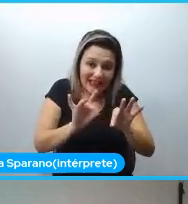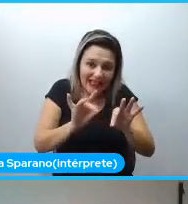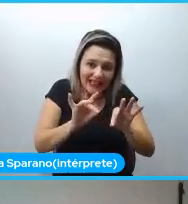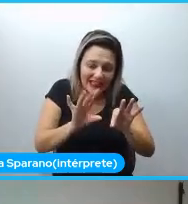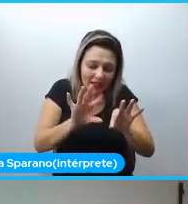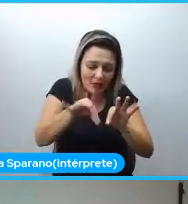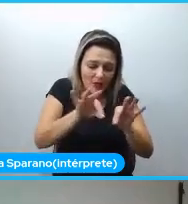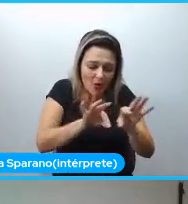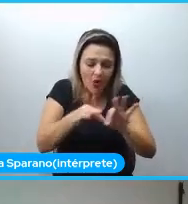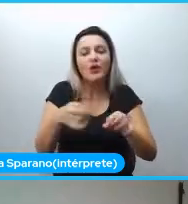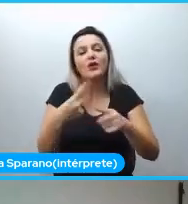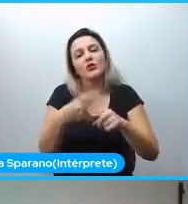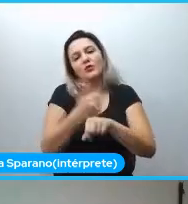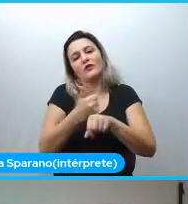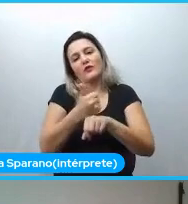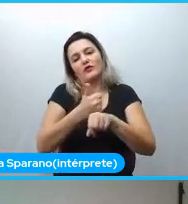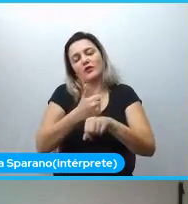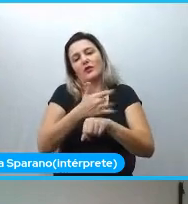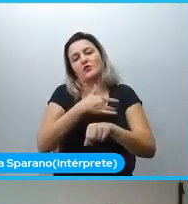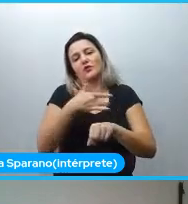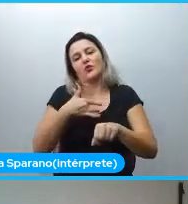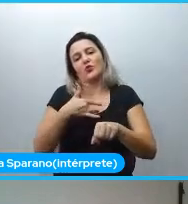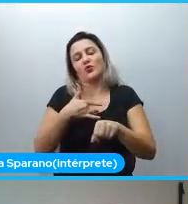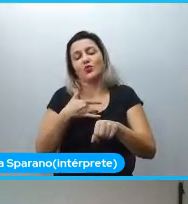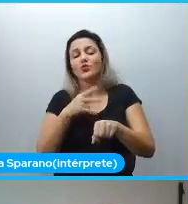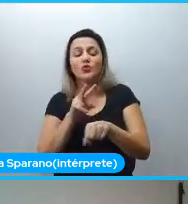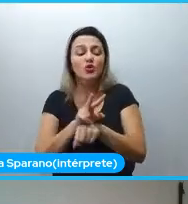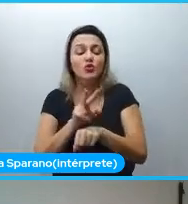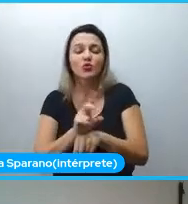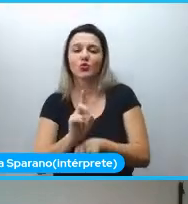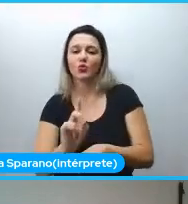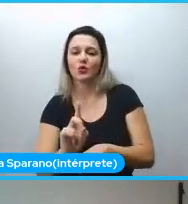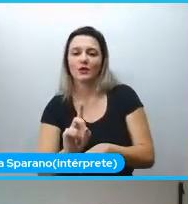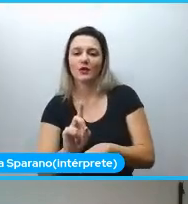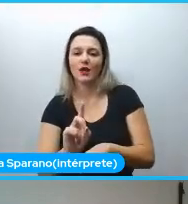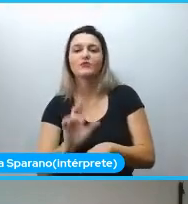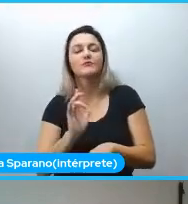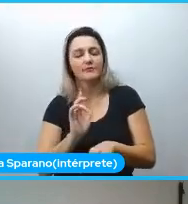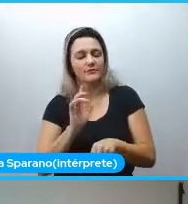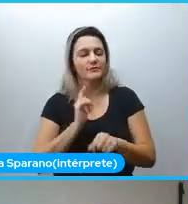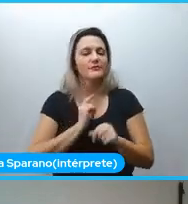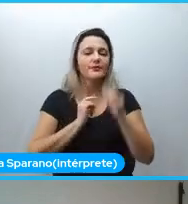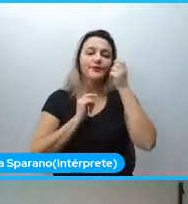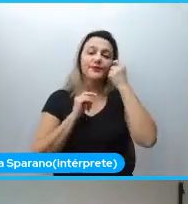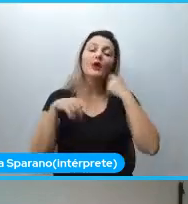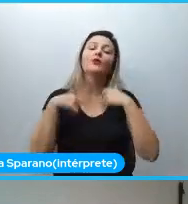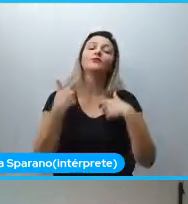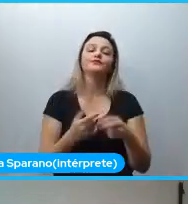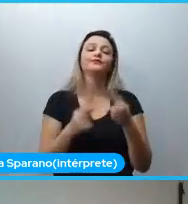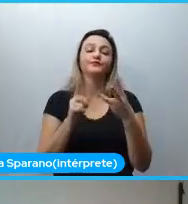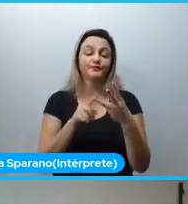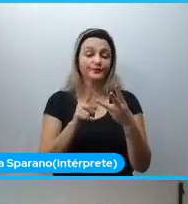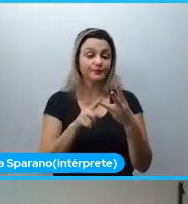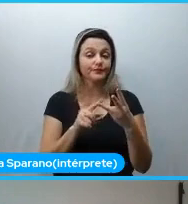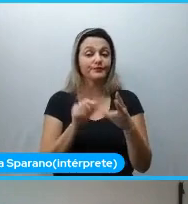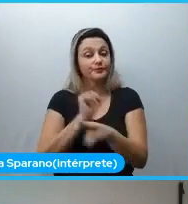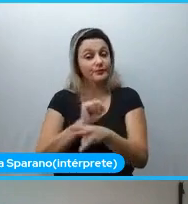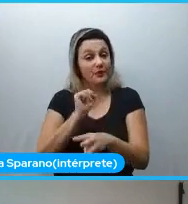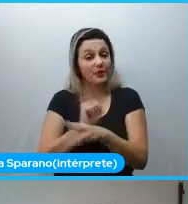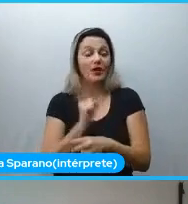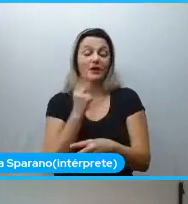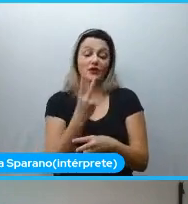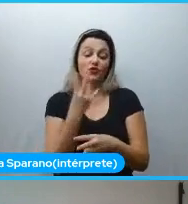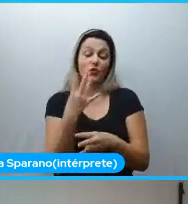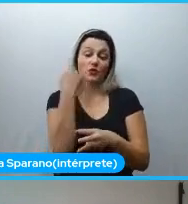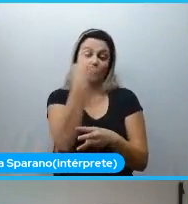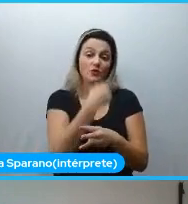Bom, depois da coleta do prontuário, né? A gente esperava um dia, 24 horas, e a gente ia para aplicar o segundo questionário.